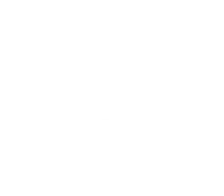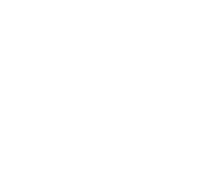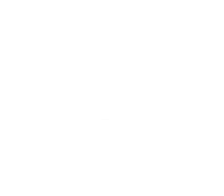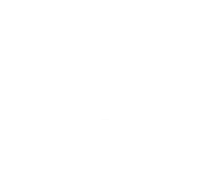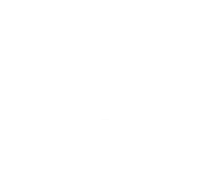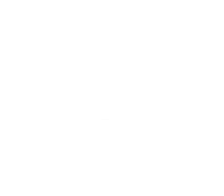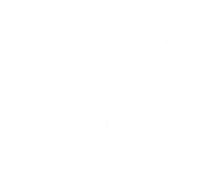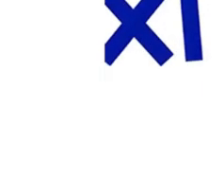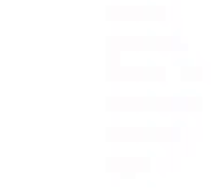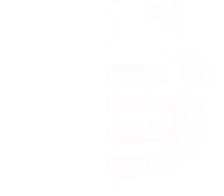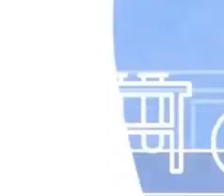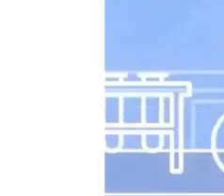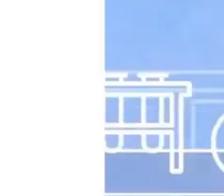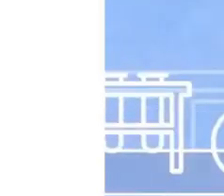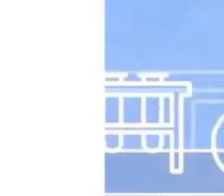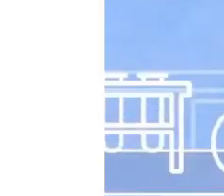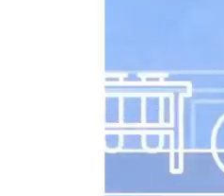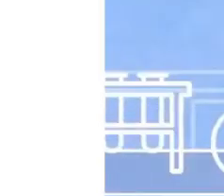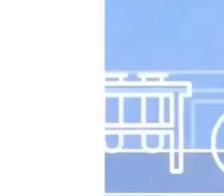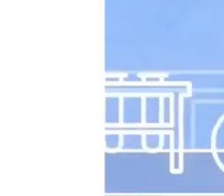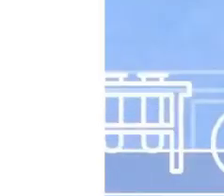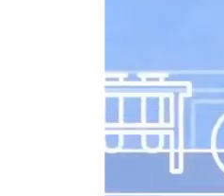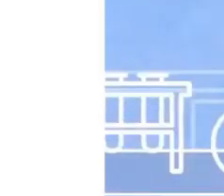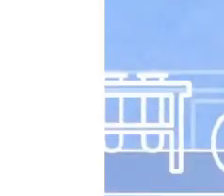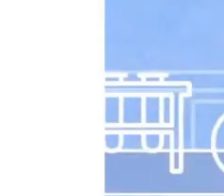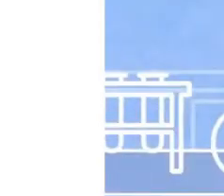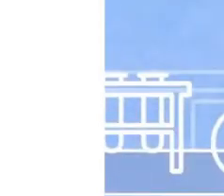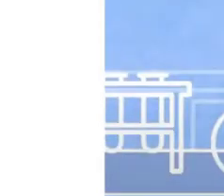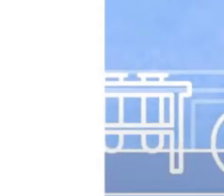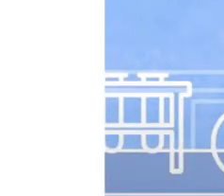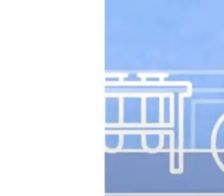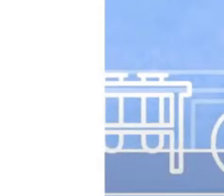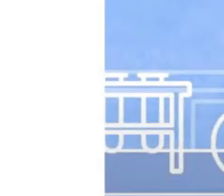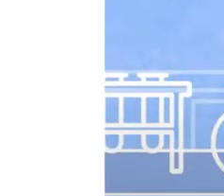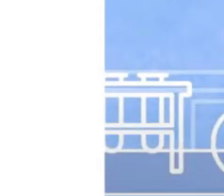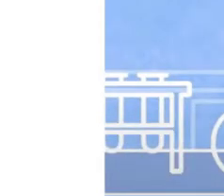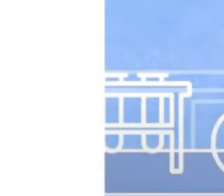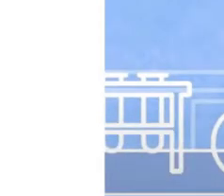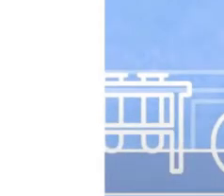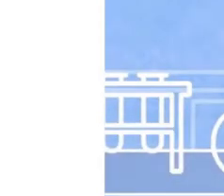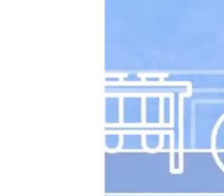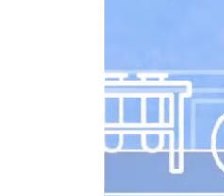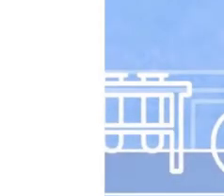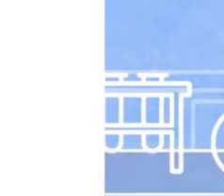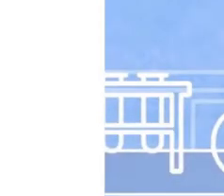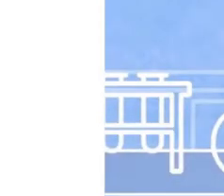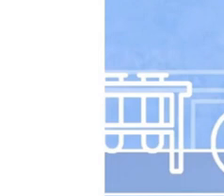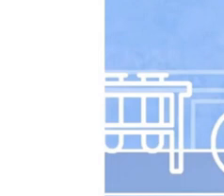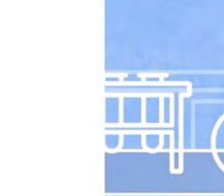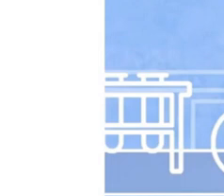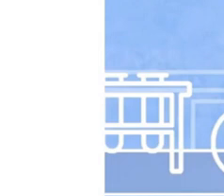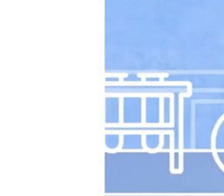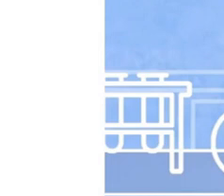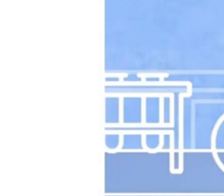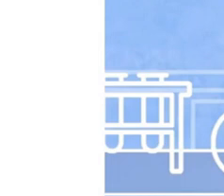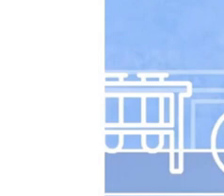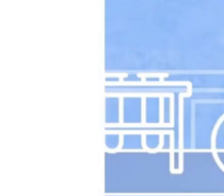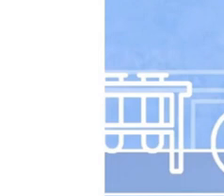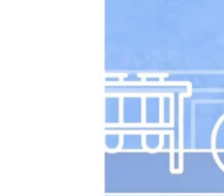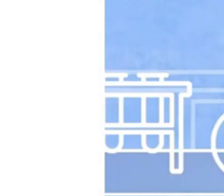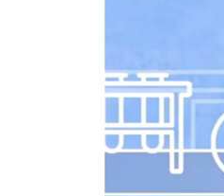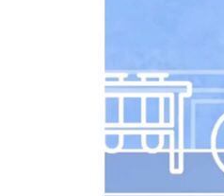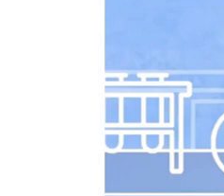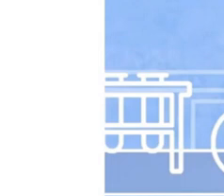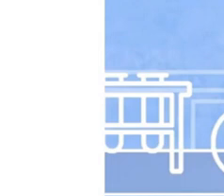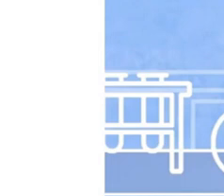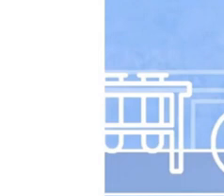xixi. É importante lembrar que para que os rins filtrem direitinho nosso sangue, temos que tomar uma